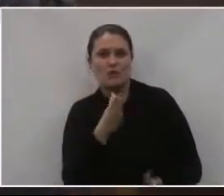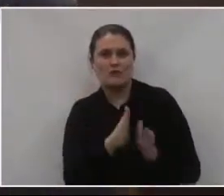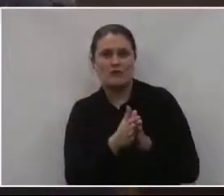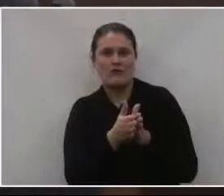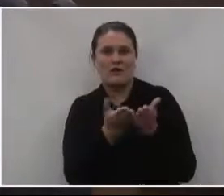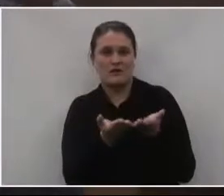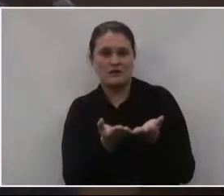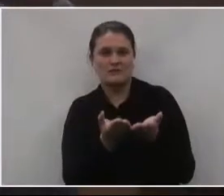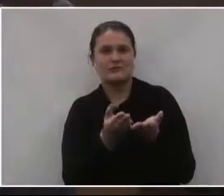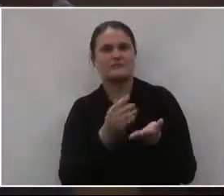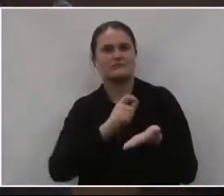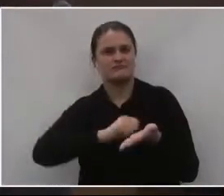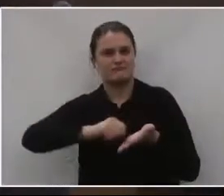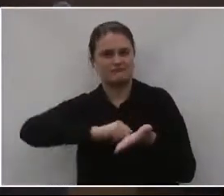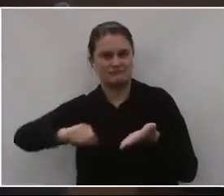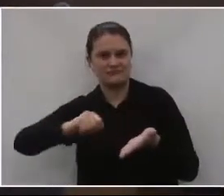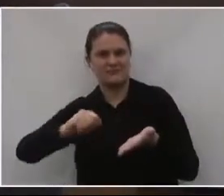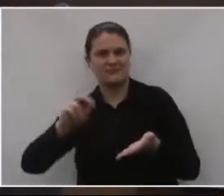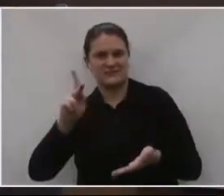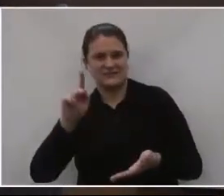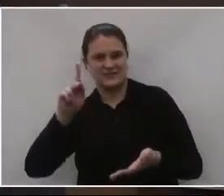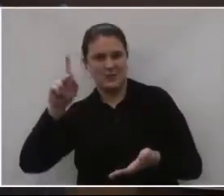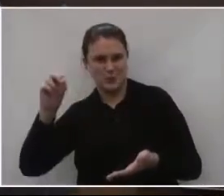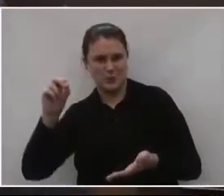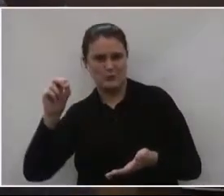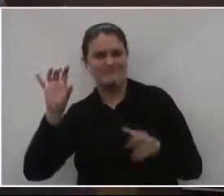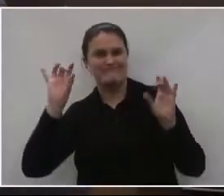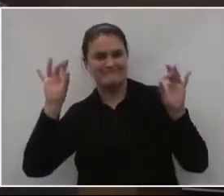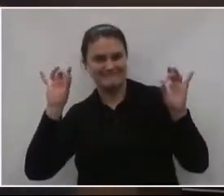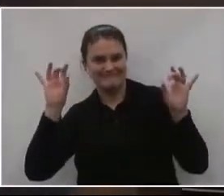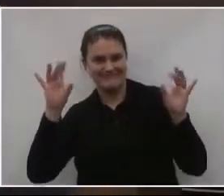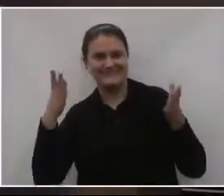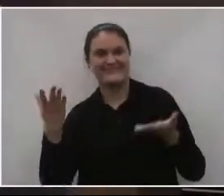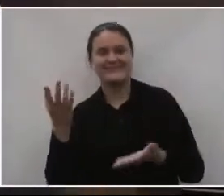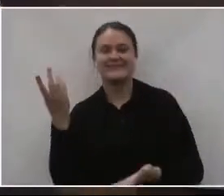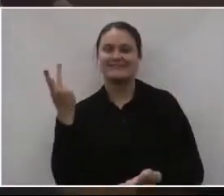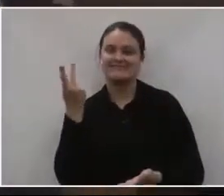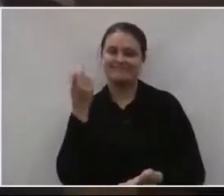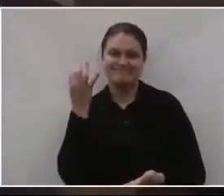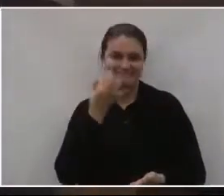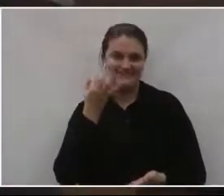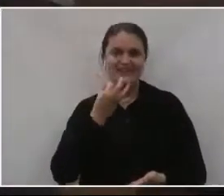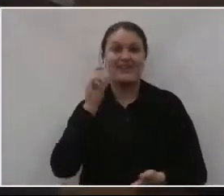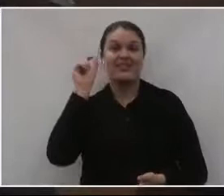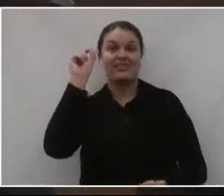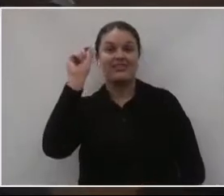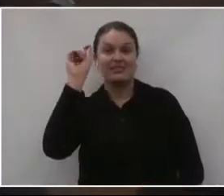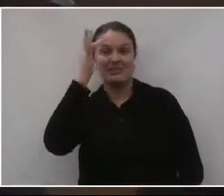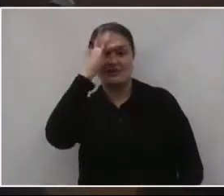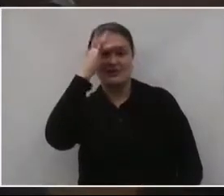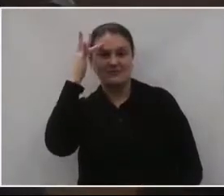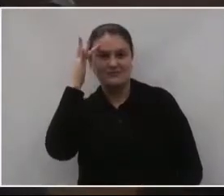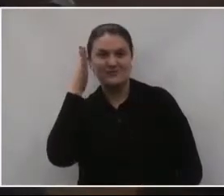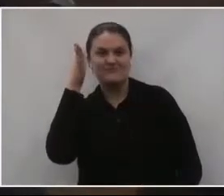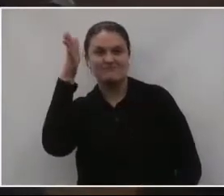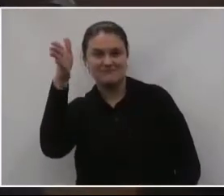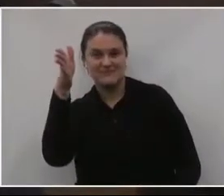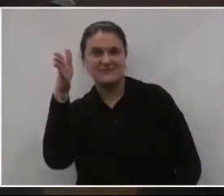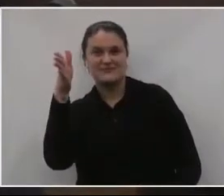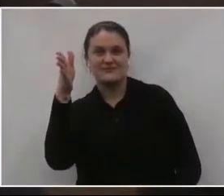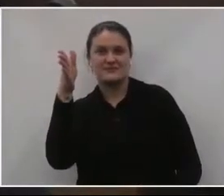livro com direito autógrafo do Kiko? Com certeza. quem não